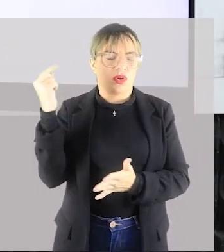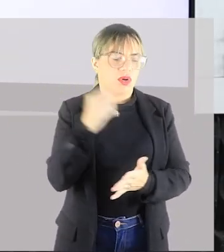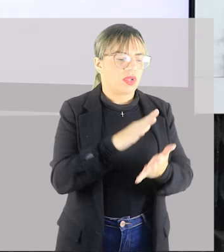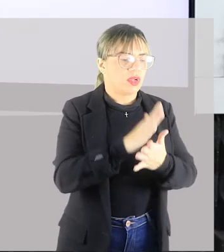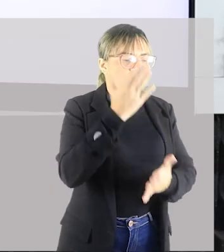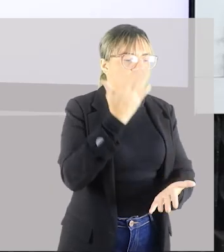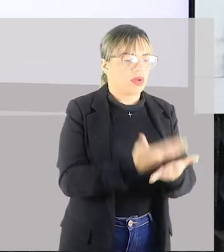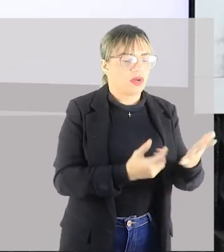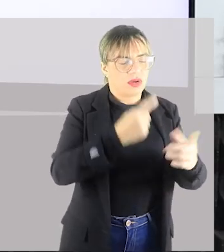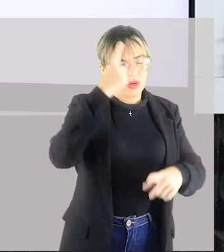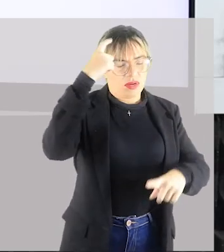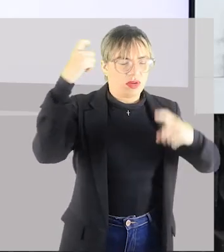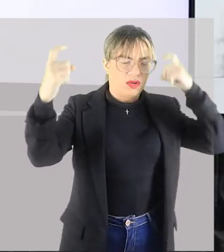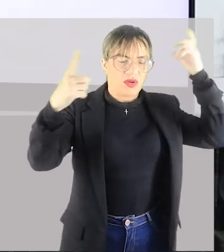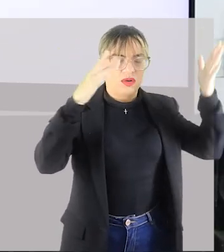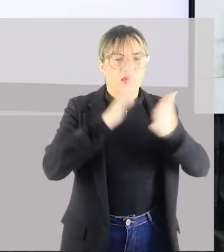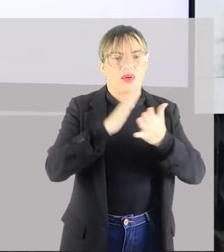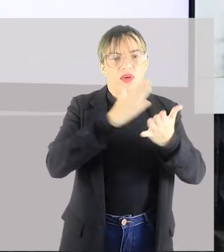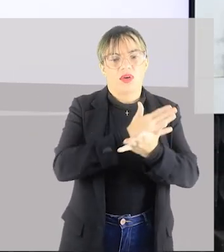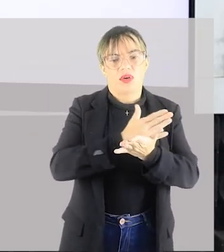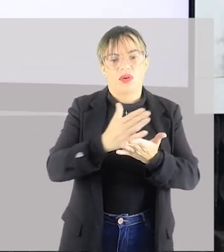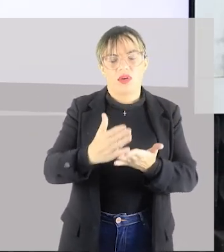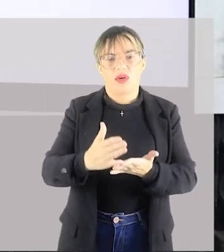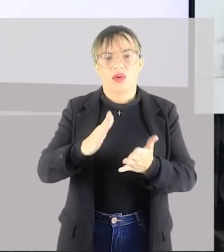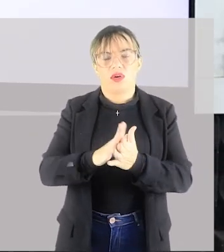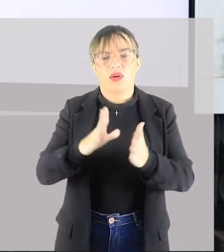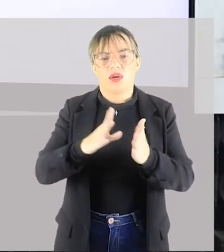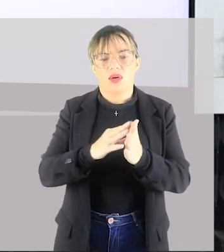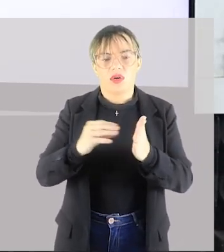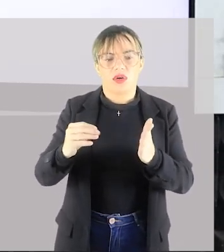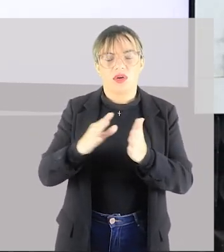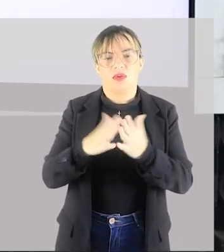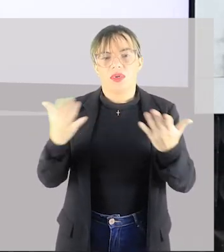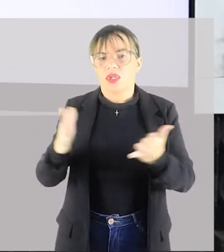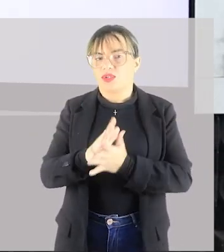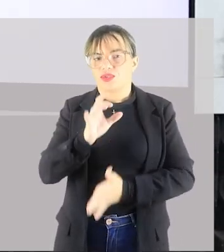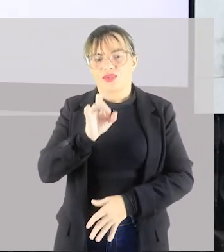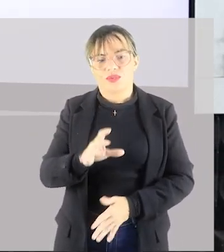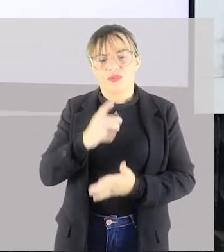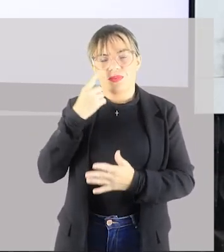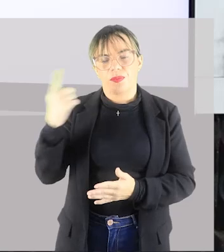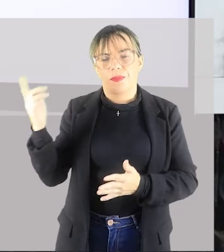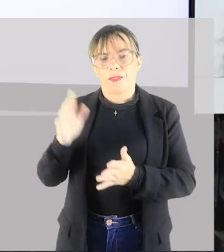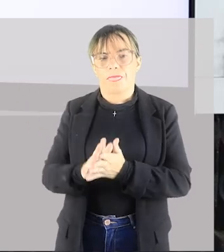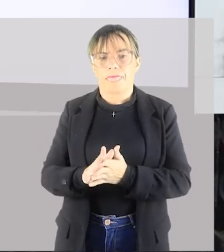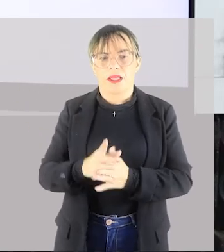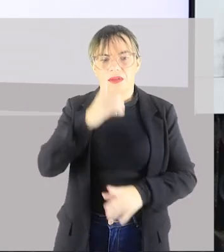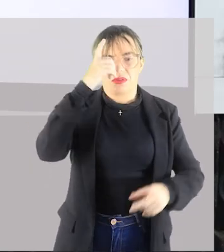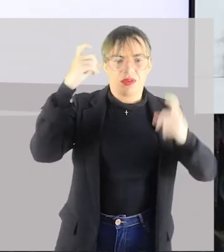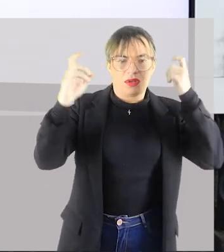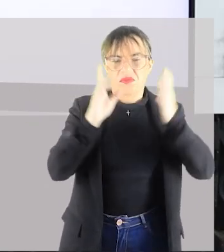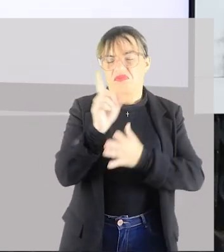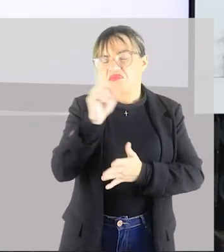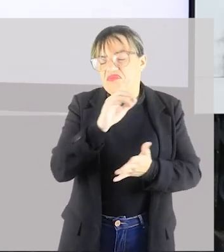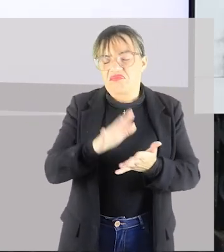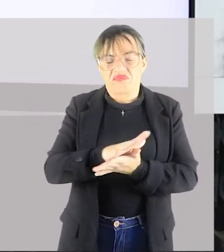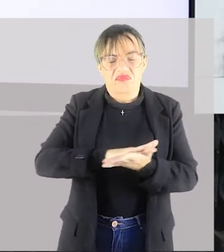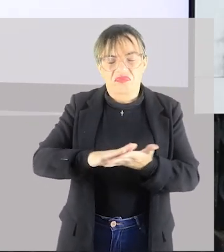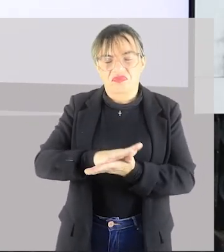criação? Quando ela começa apenas a ser imitada. Então, não se cria, tudo se copia.